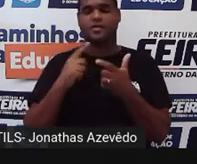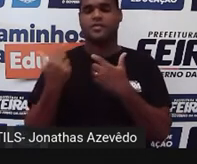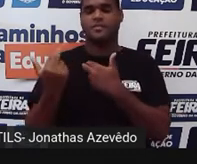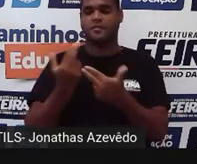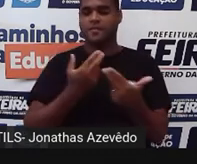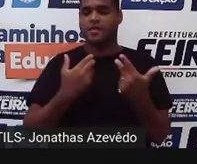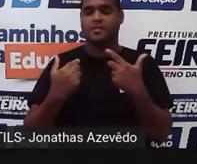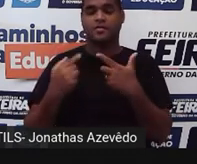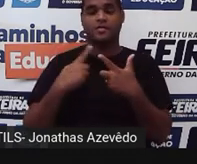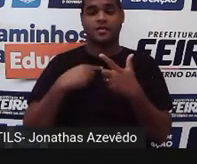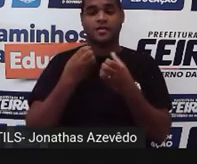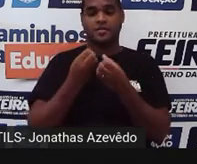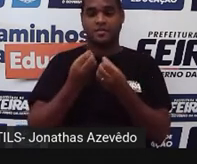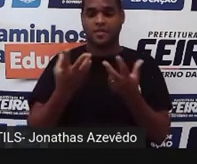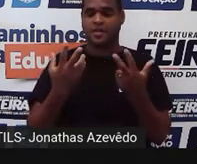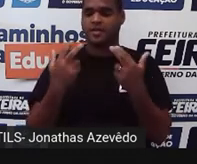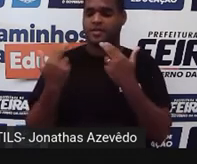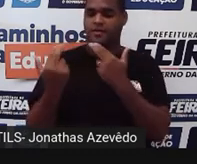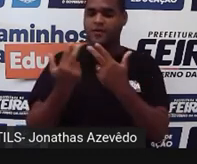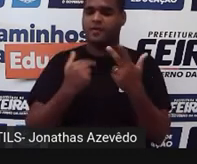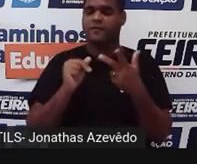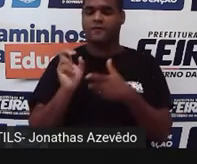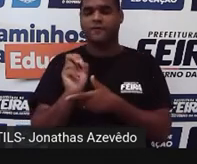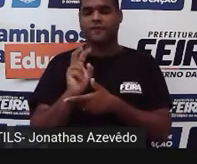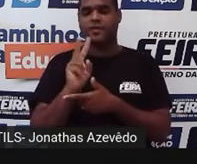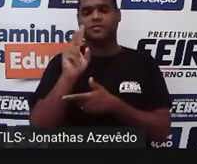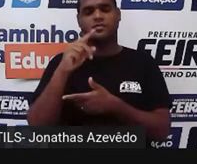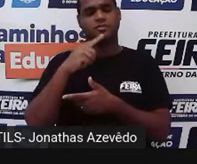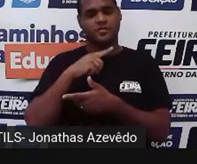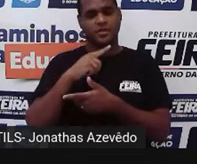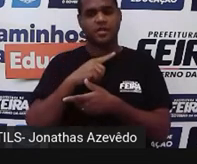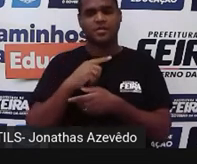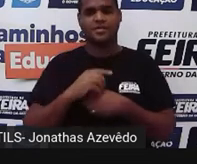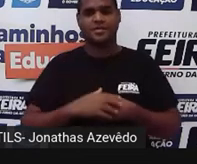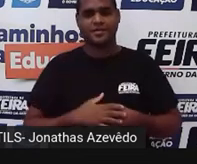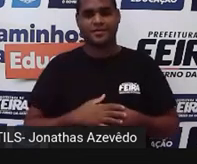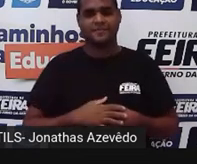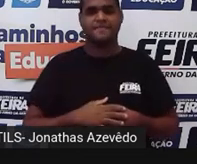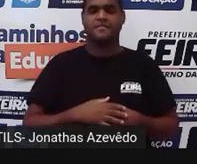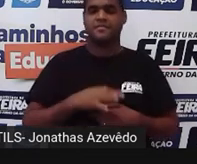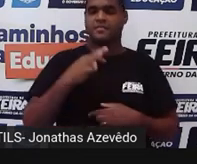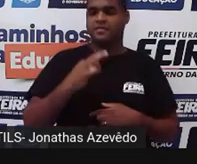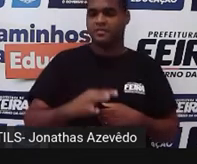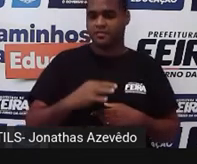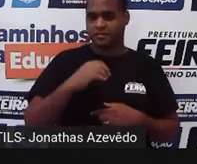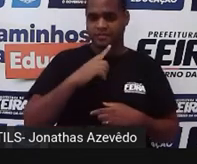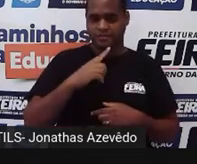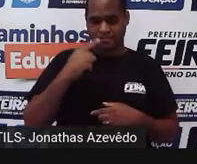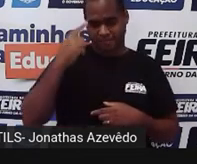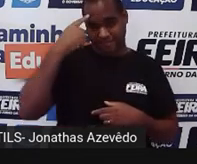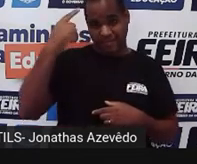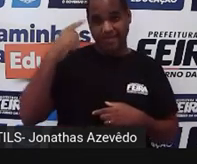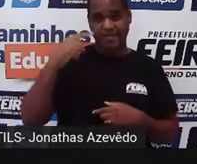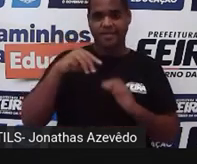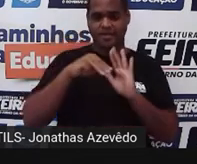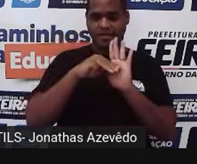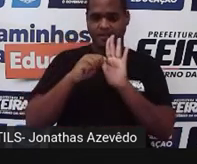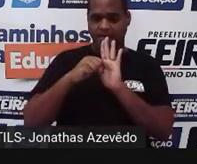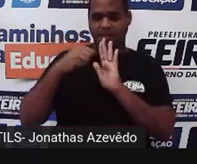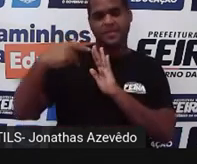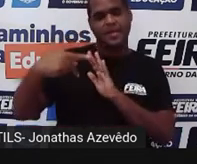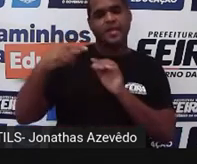para a quantidade de valores. Certo? A ideia da média aritmética ponderada